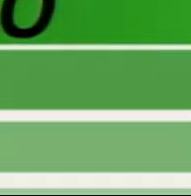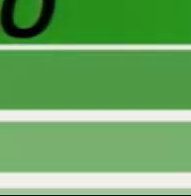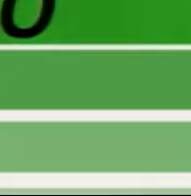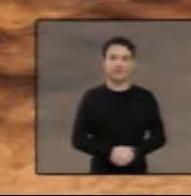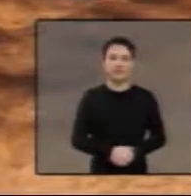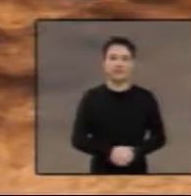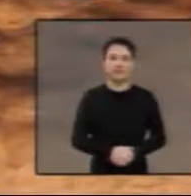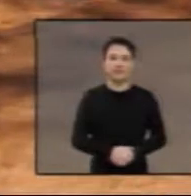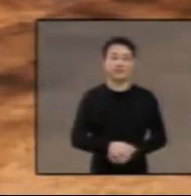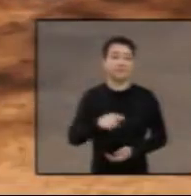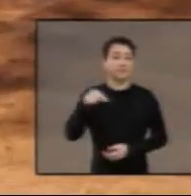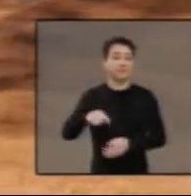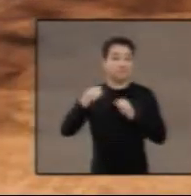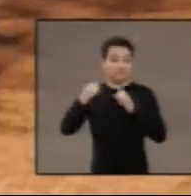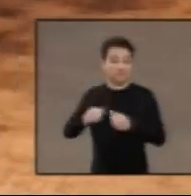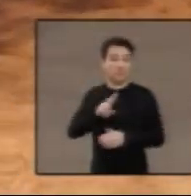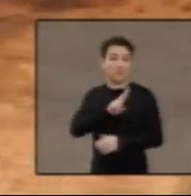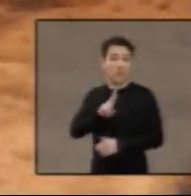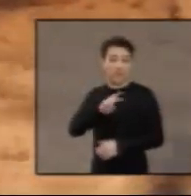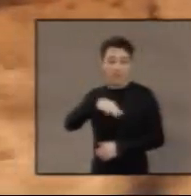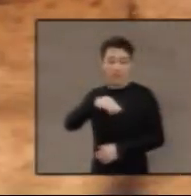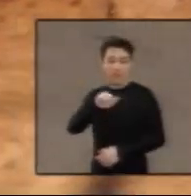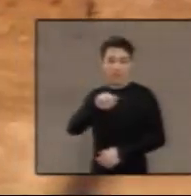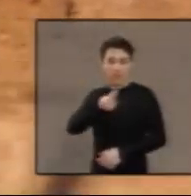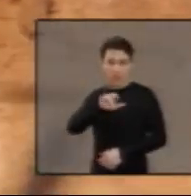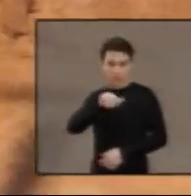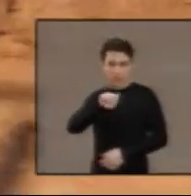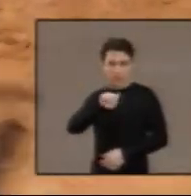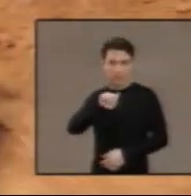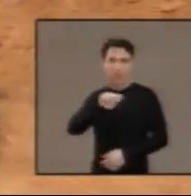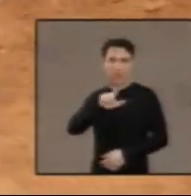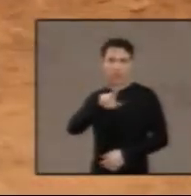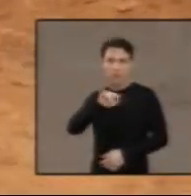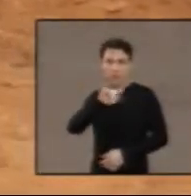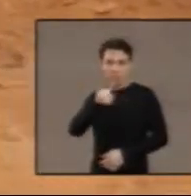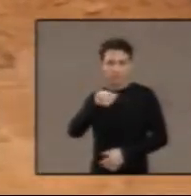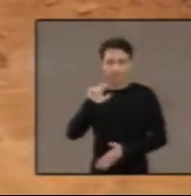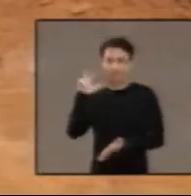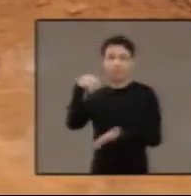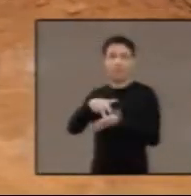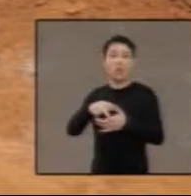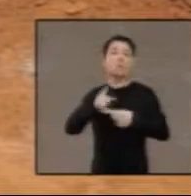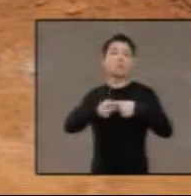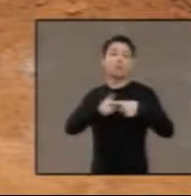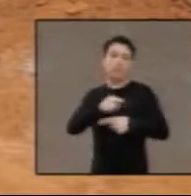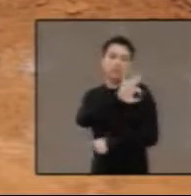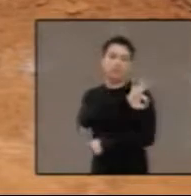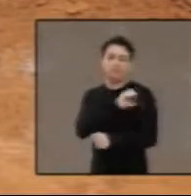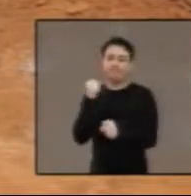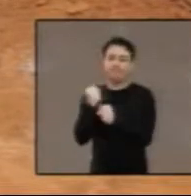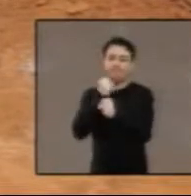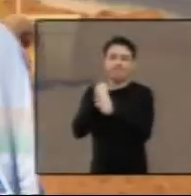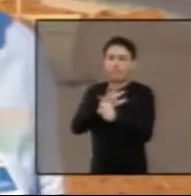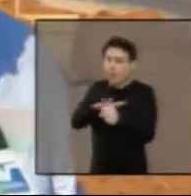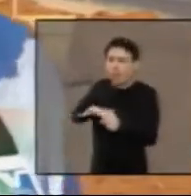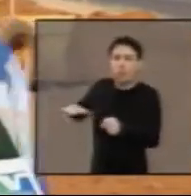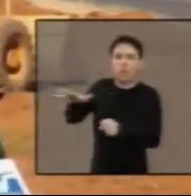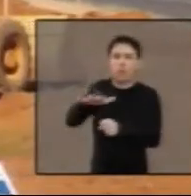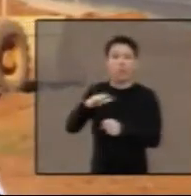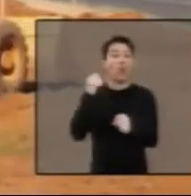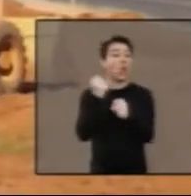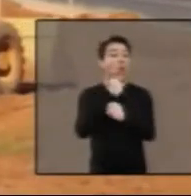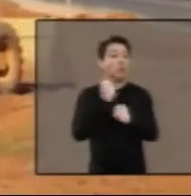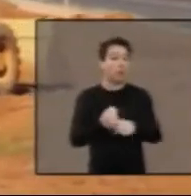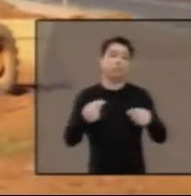Música Nós estamos no Maria Luísa, que é o bairro Maria Luísa. Acompanhando uma obra aqui da Prefeitura Municipal. Essa